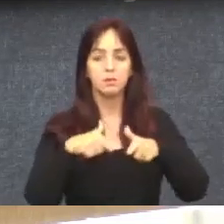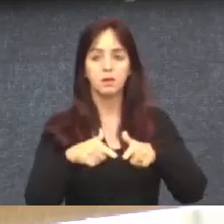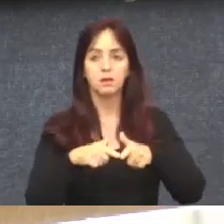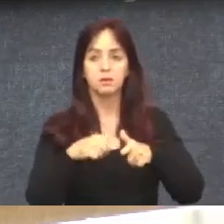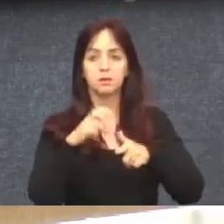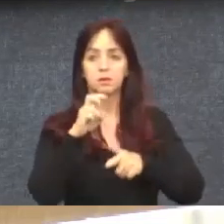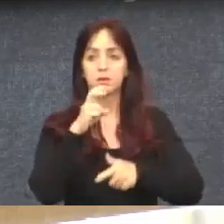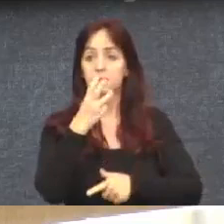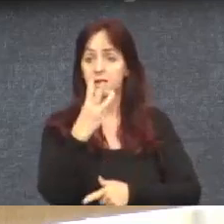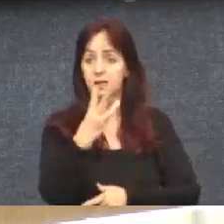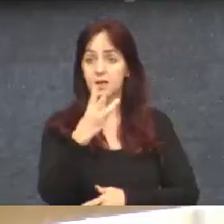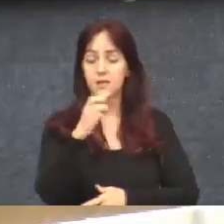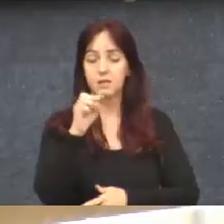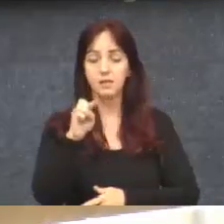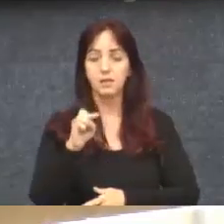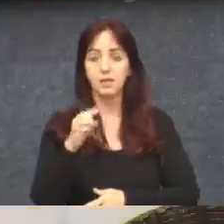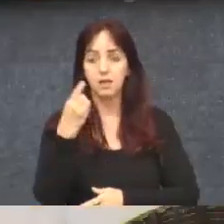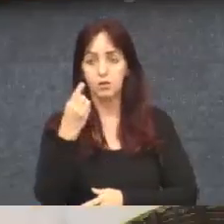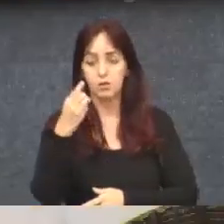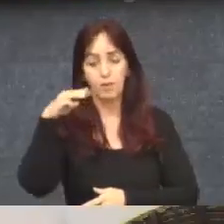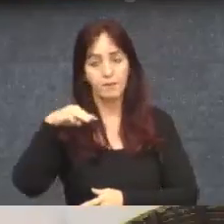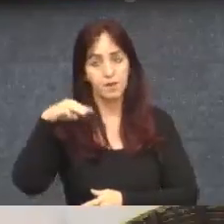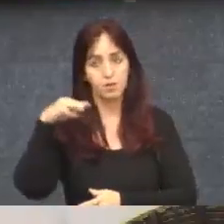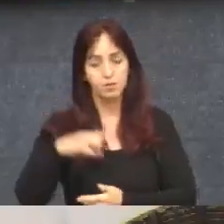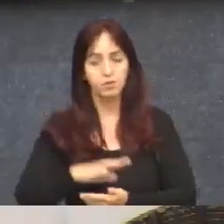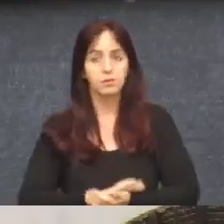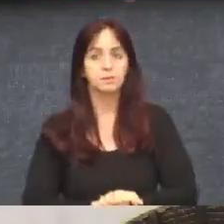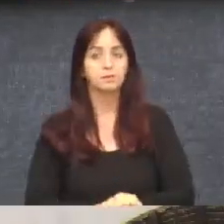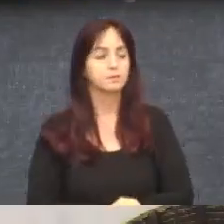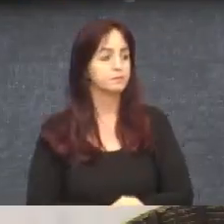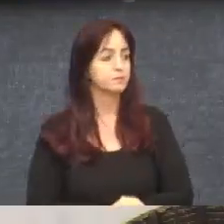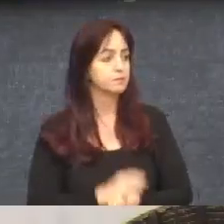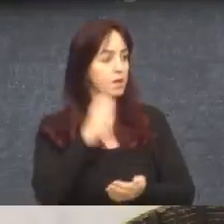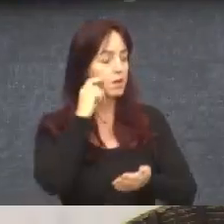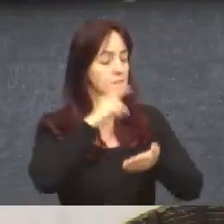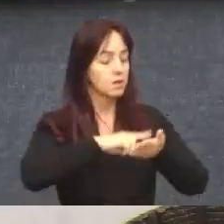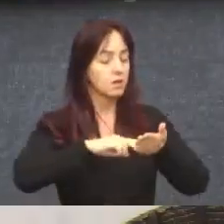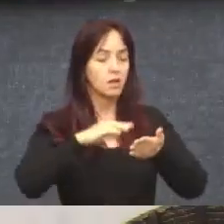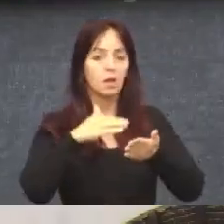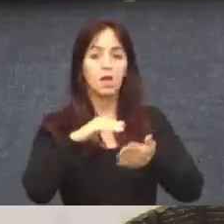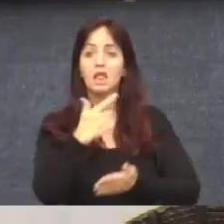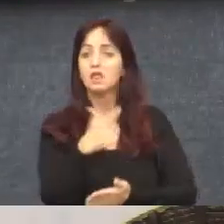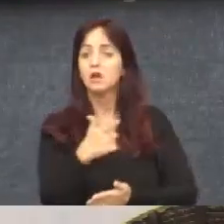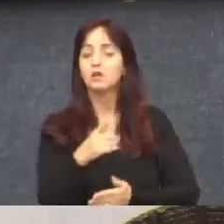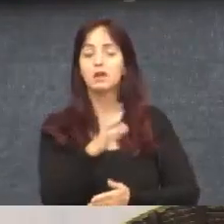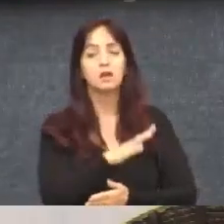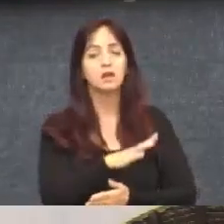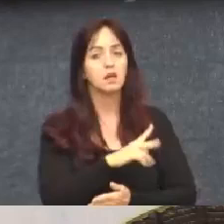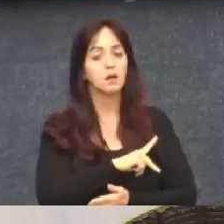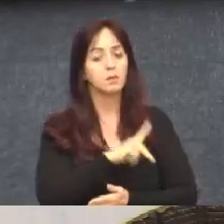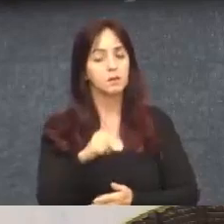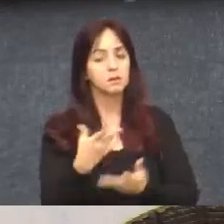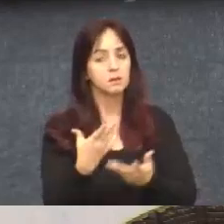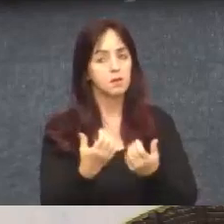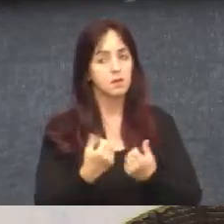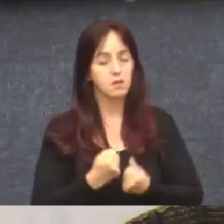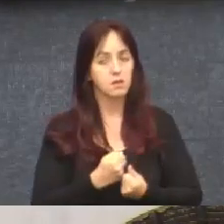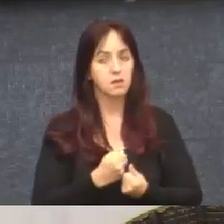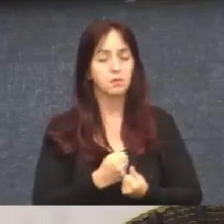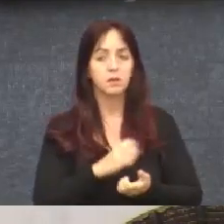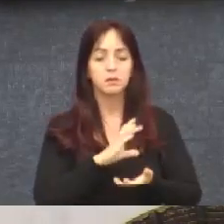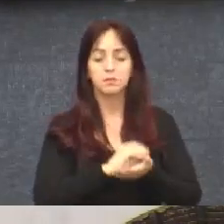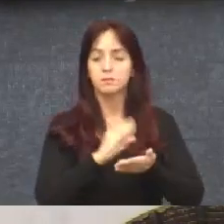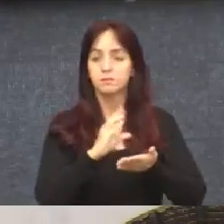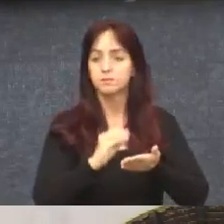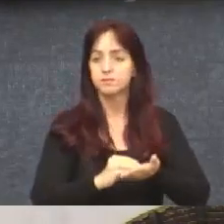e 1 minuto. Senhor secretário, não tendo essa presidência, recebida a impugnação da ata da 55ª